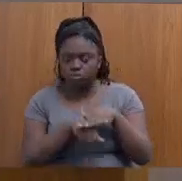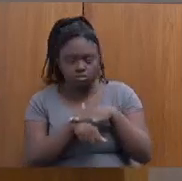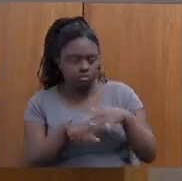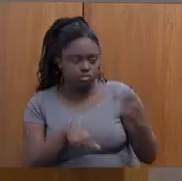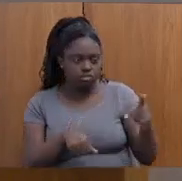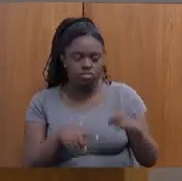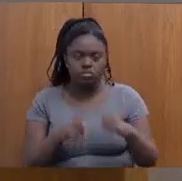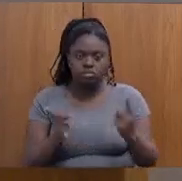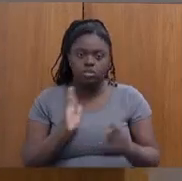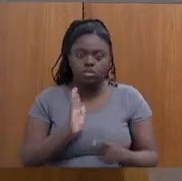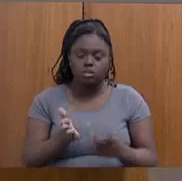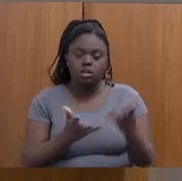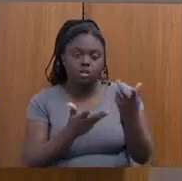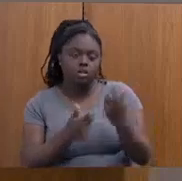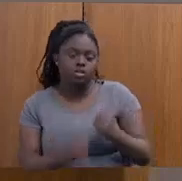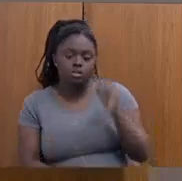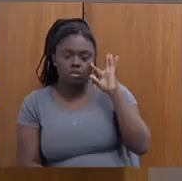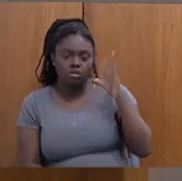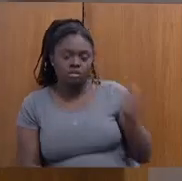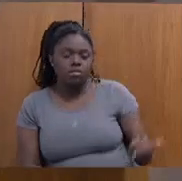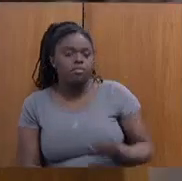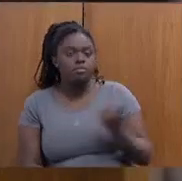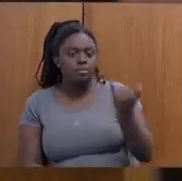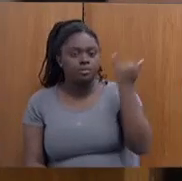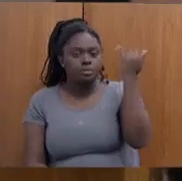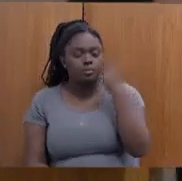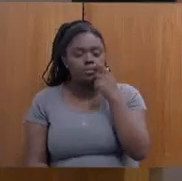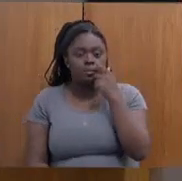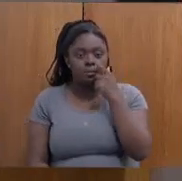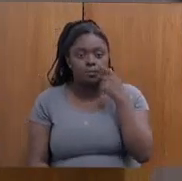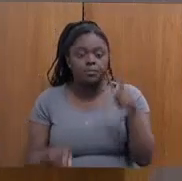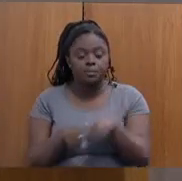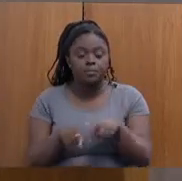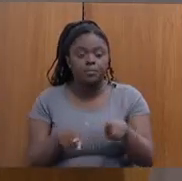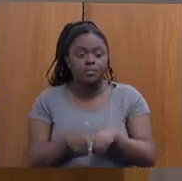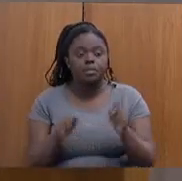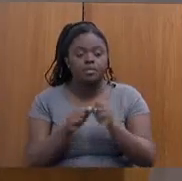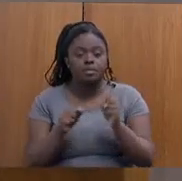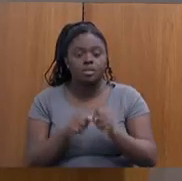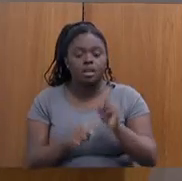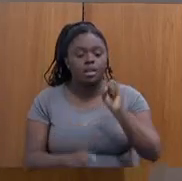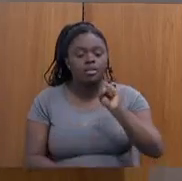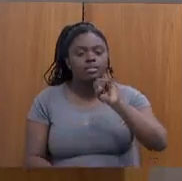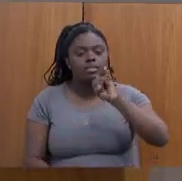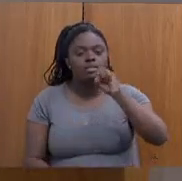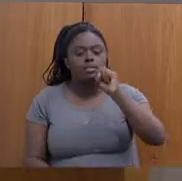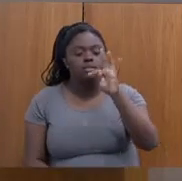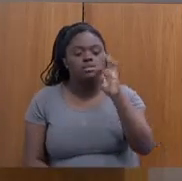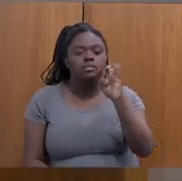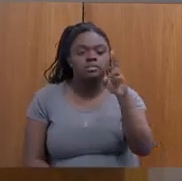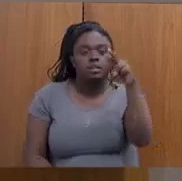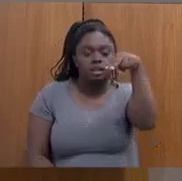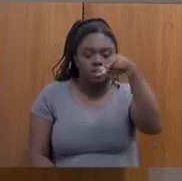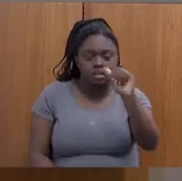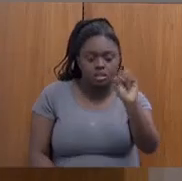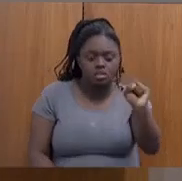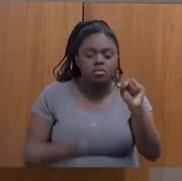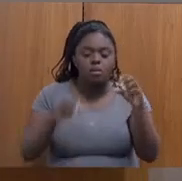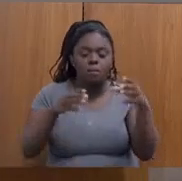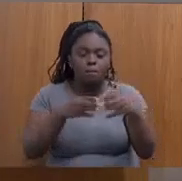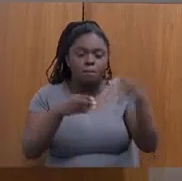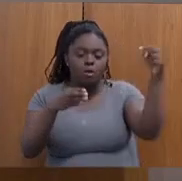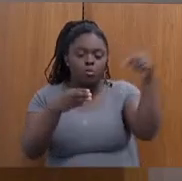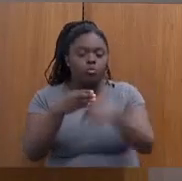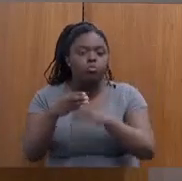aderimos. Eu acho que é muito importante. Quanto à questão das cisternas, nós já temos algum projeto de cisternas, agradeço, mas eu queria